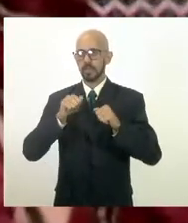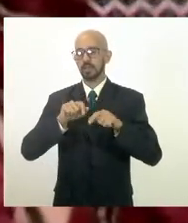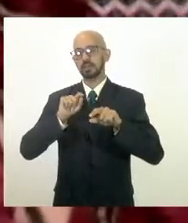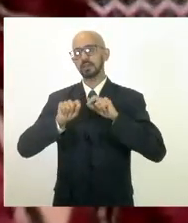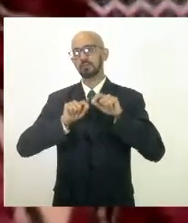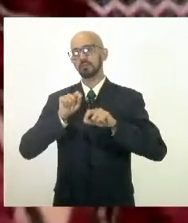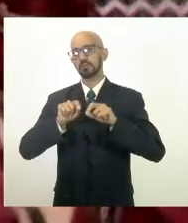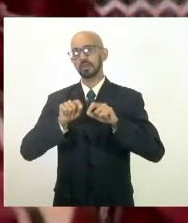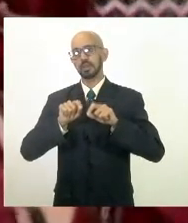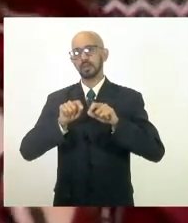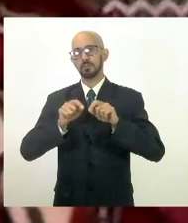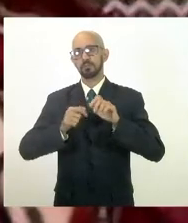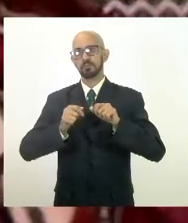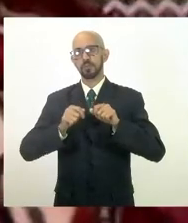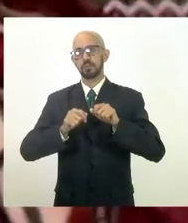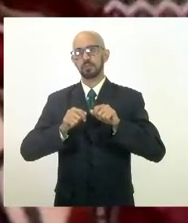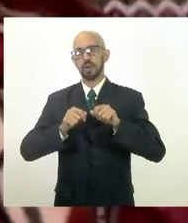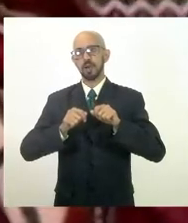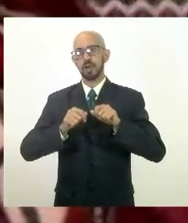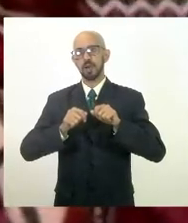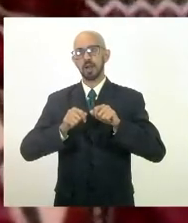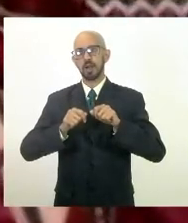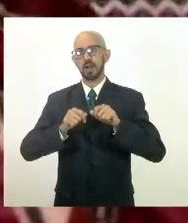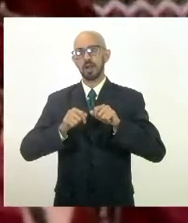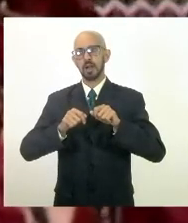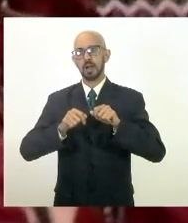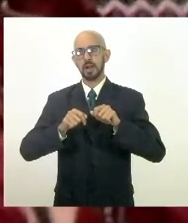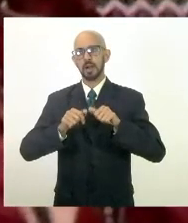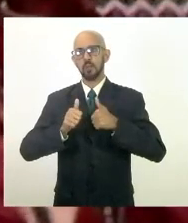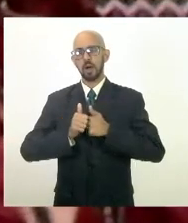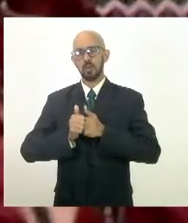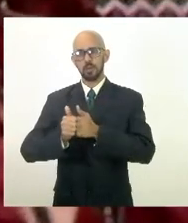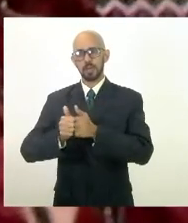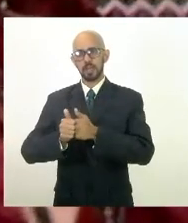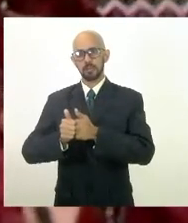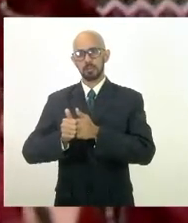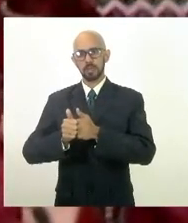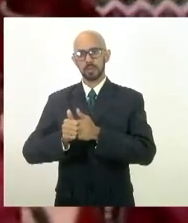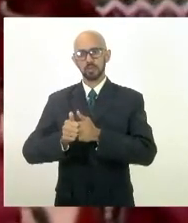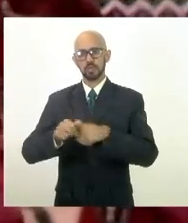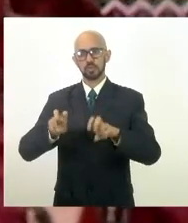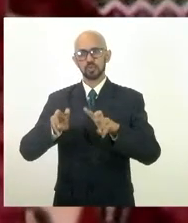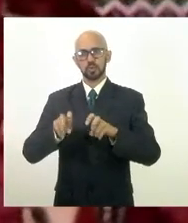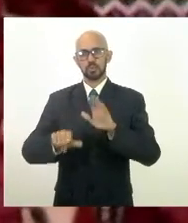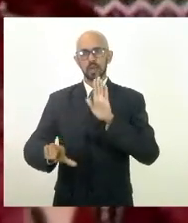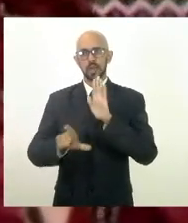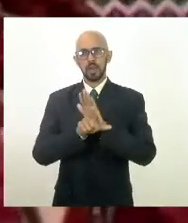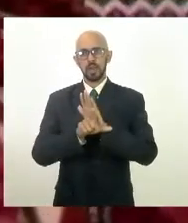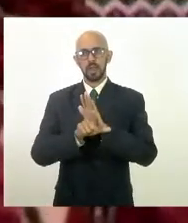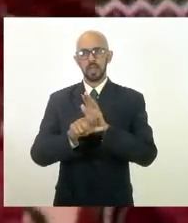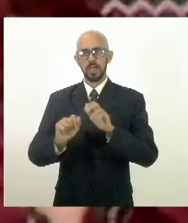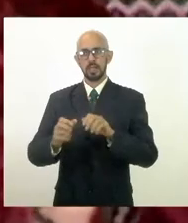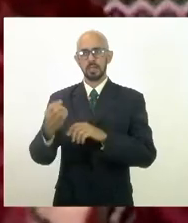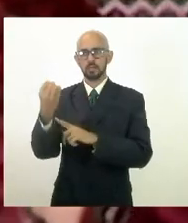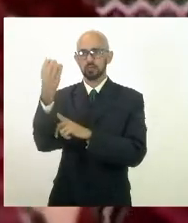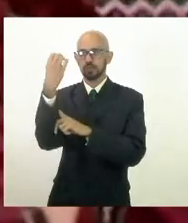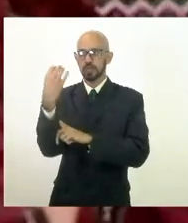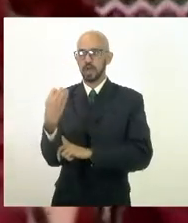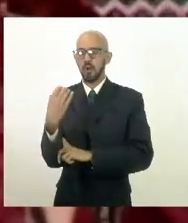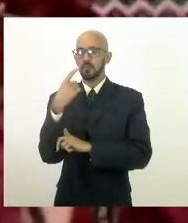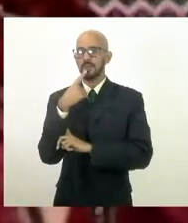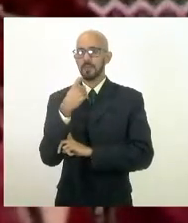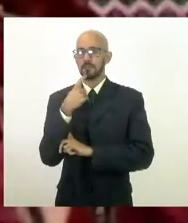regulamentação do pé da lei já né que institui o sinal vermelho em um programa